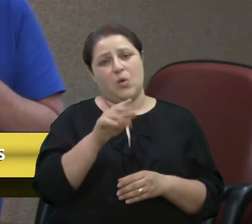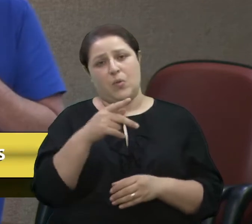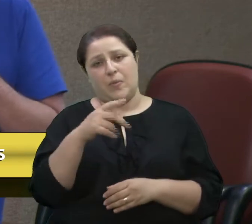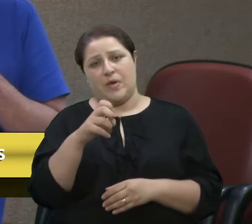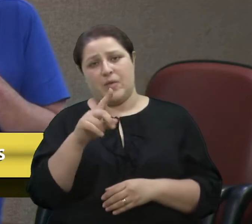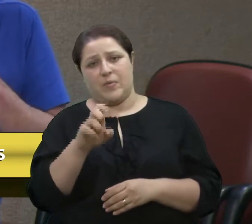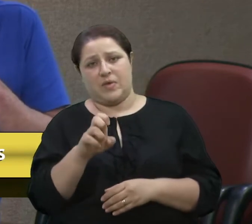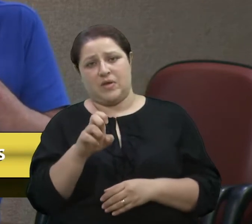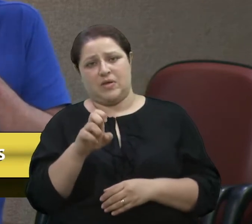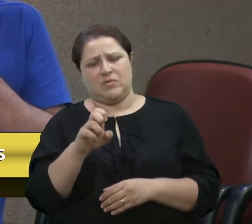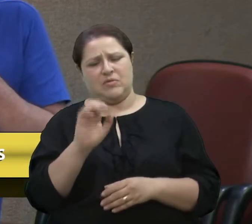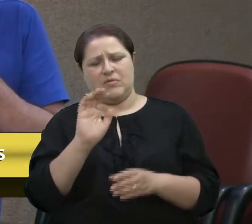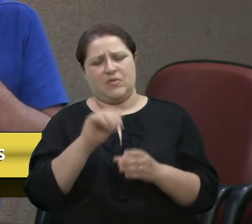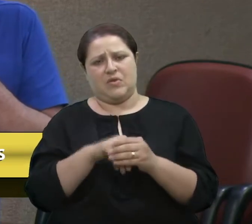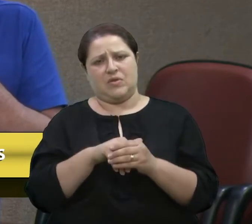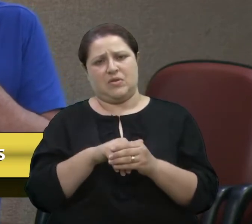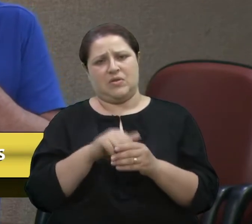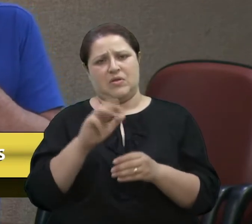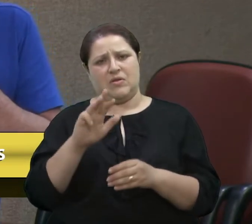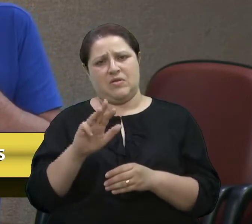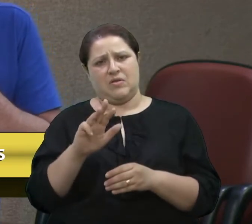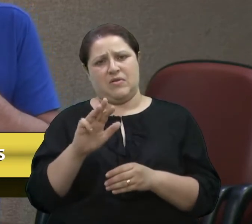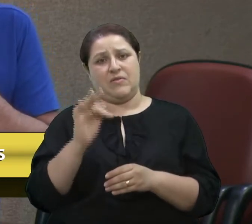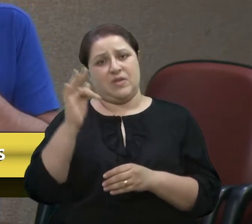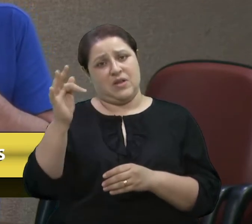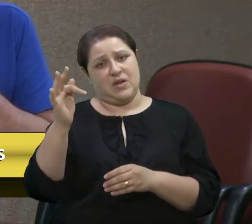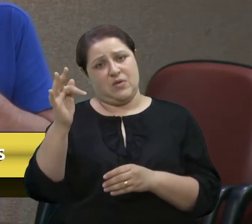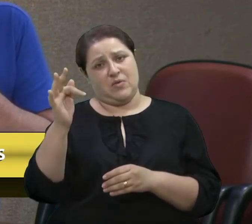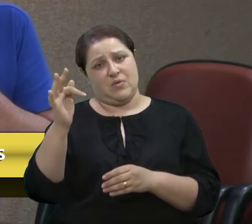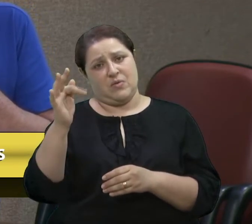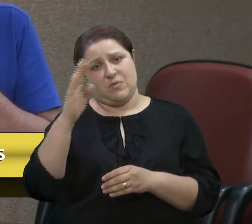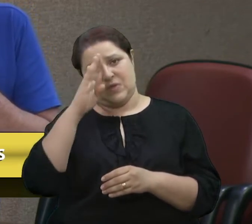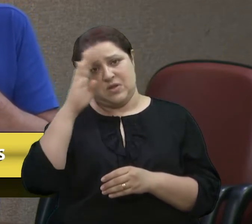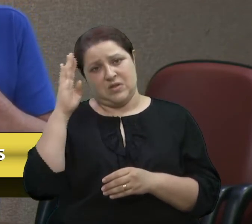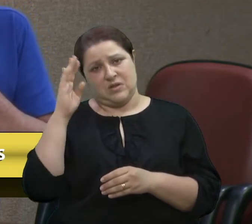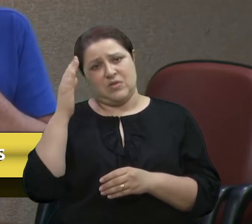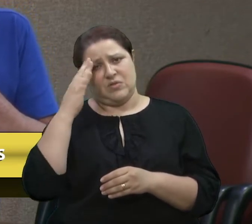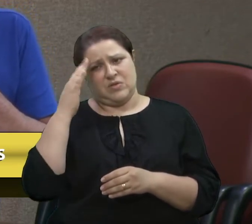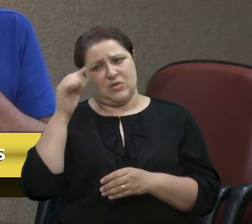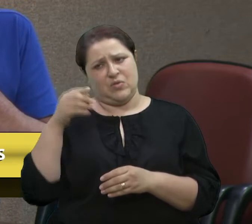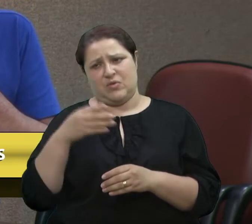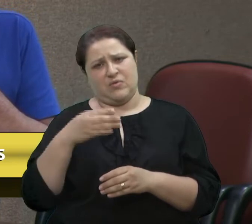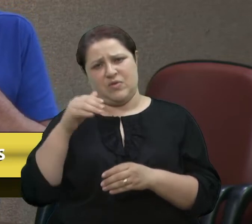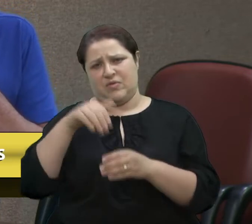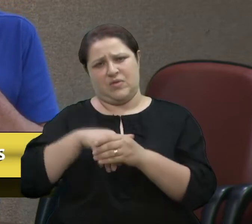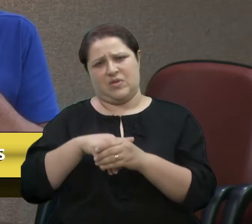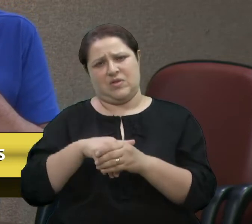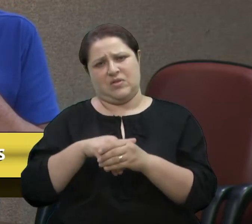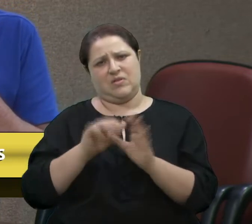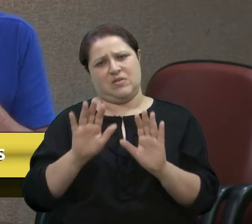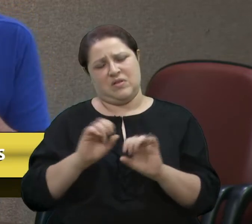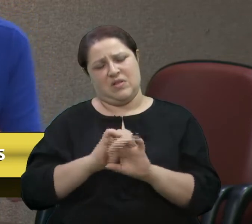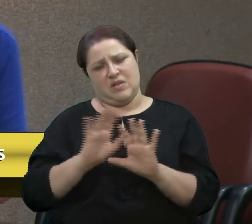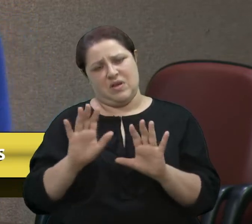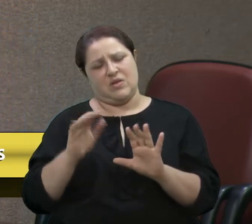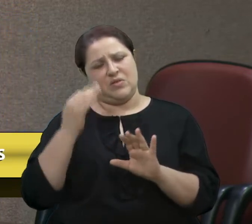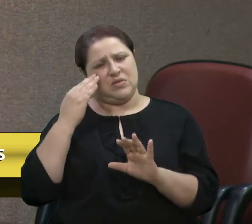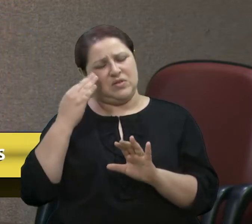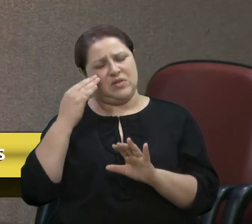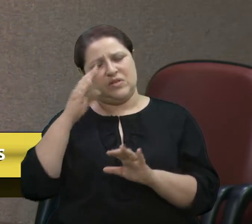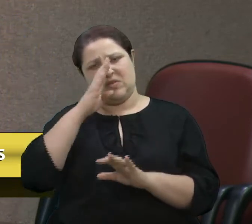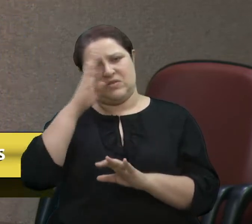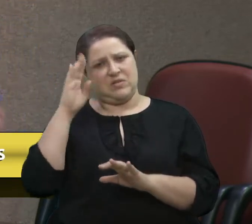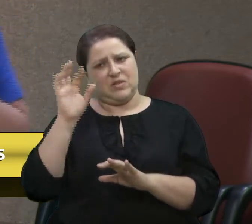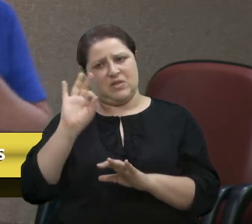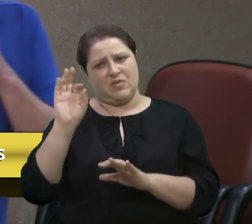Então, no Lula, a nível federal, vereador Bressan. Não, eu sei que você não vai votar, não estou? Vamos deixar bem claro que o vereador Bressan não vai